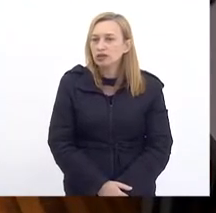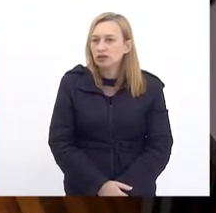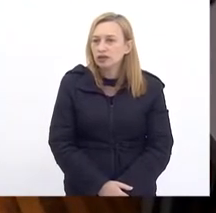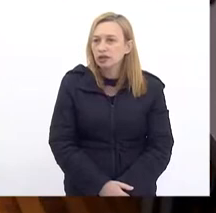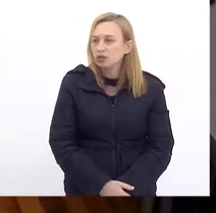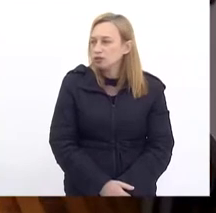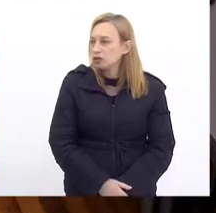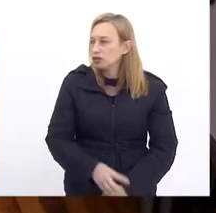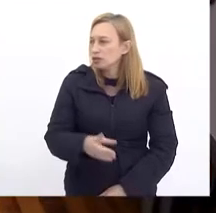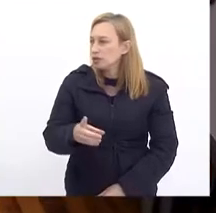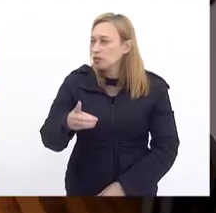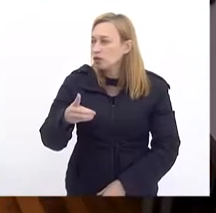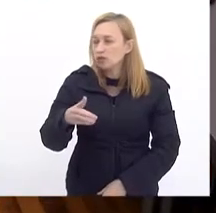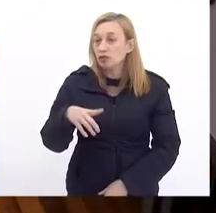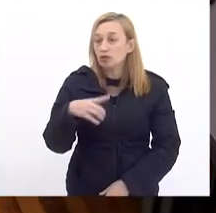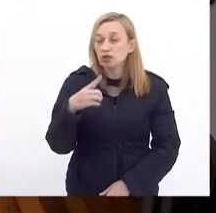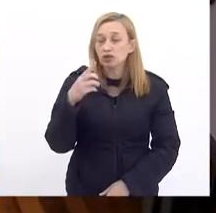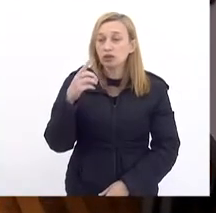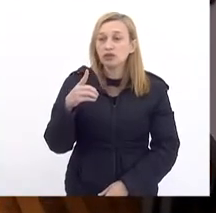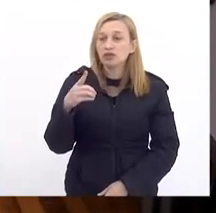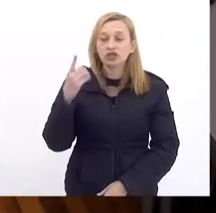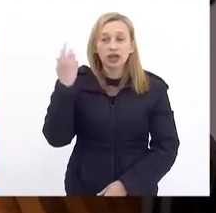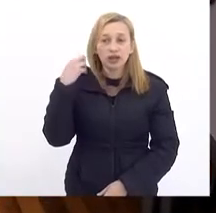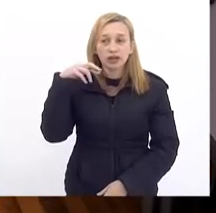Eleomar Está sem som